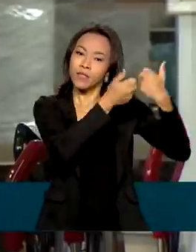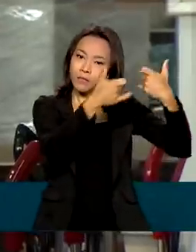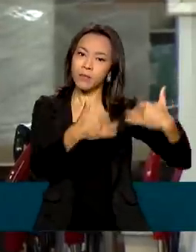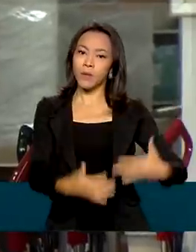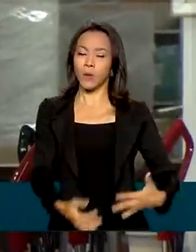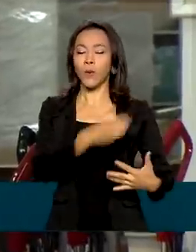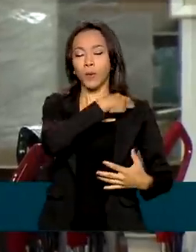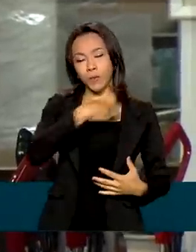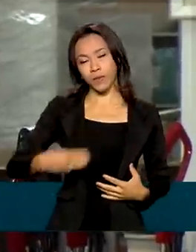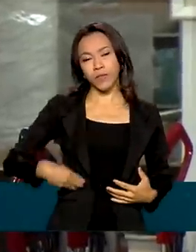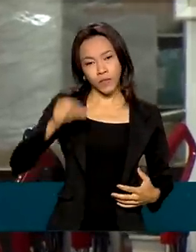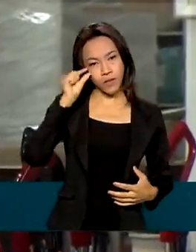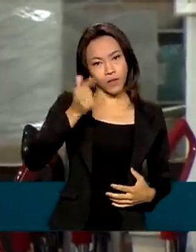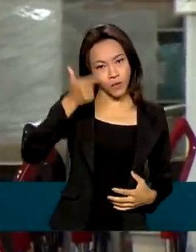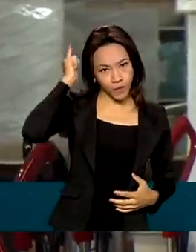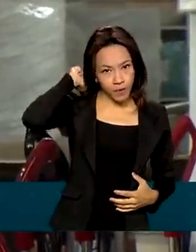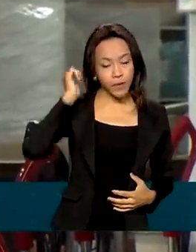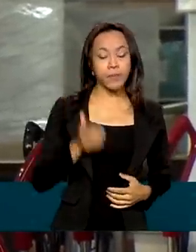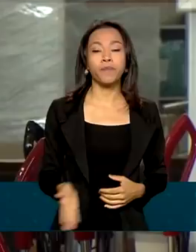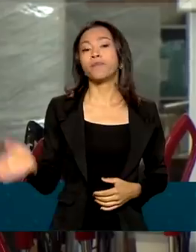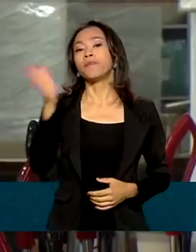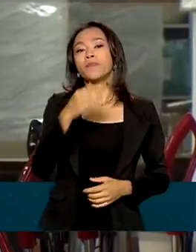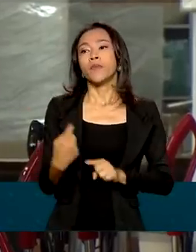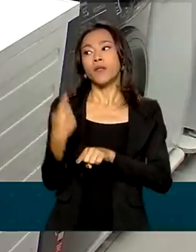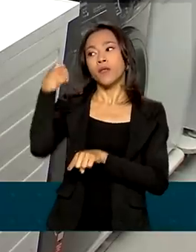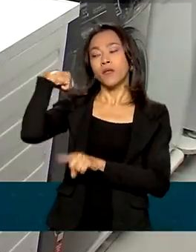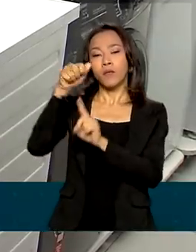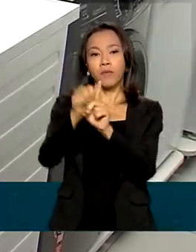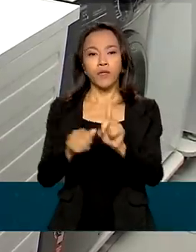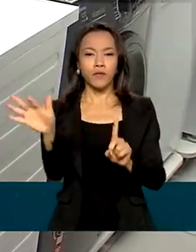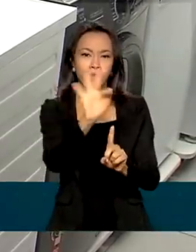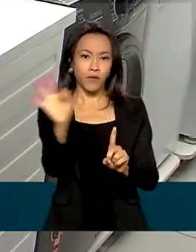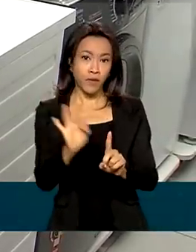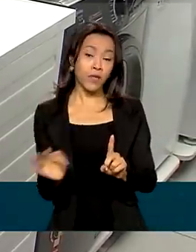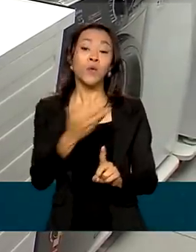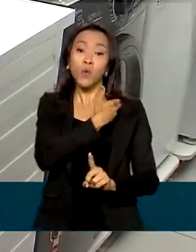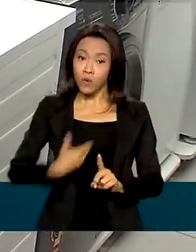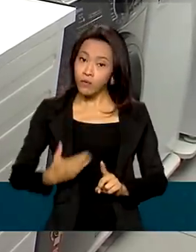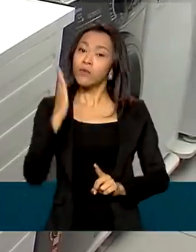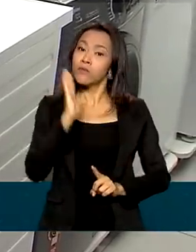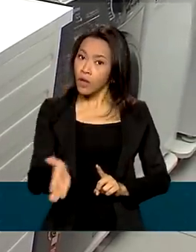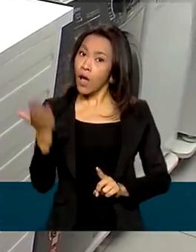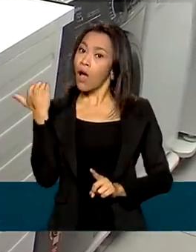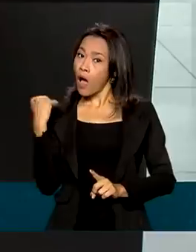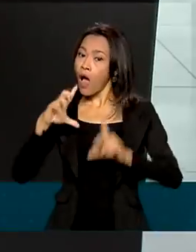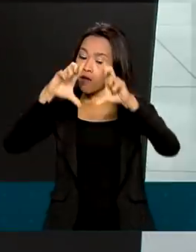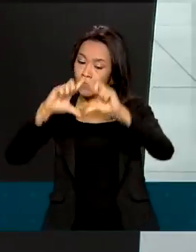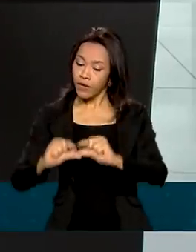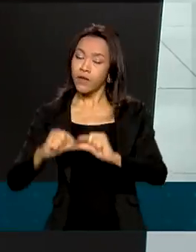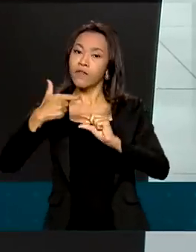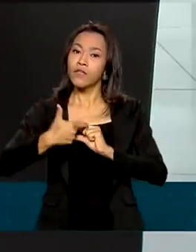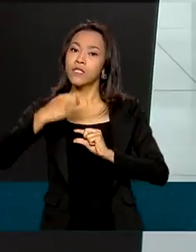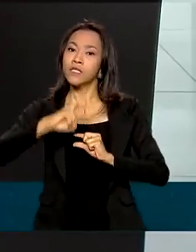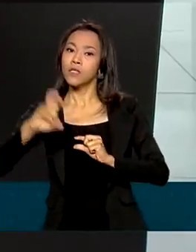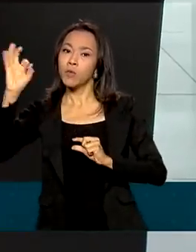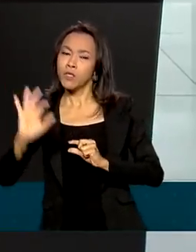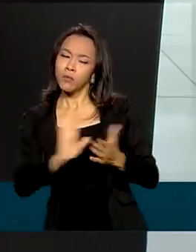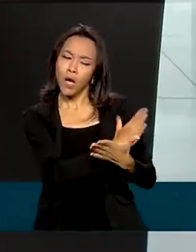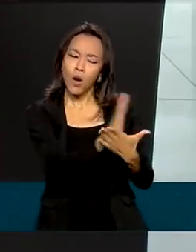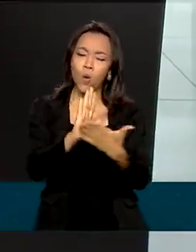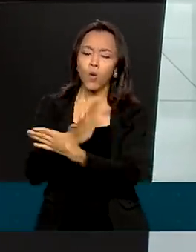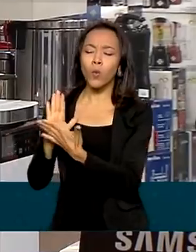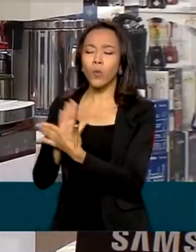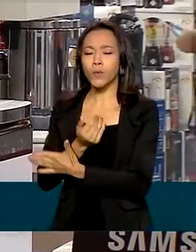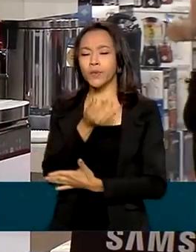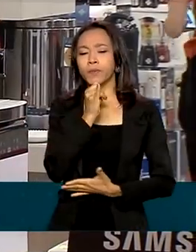Economia, Paulo Guedes. Em fevereiro, o governo já havia reduzido o imposto em até 25% para alguns itens,